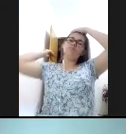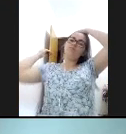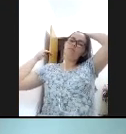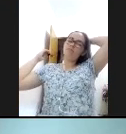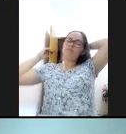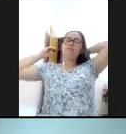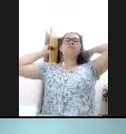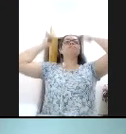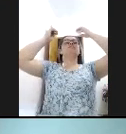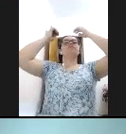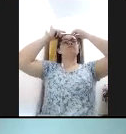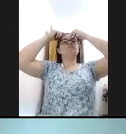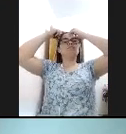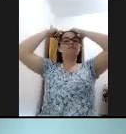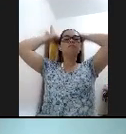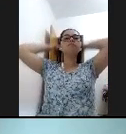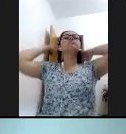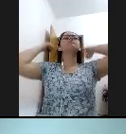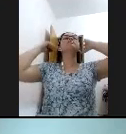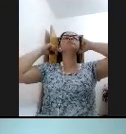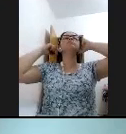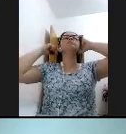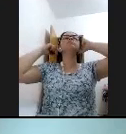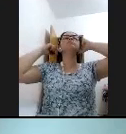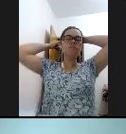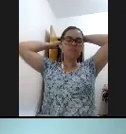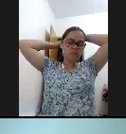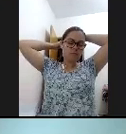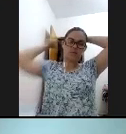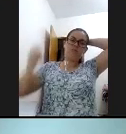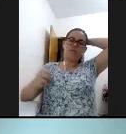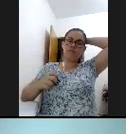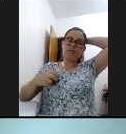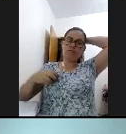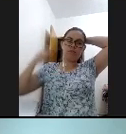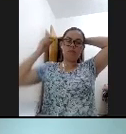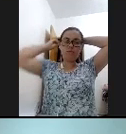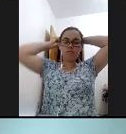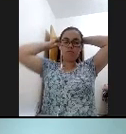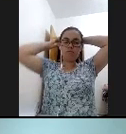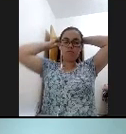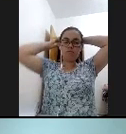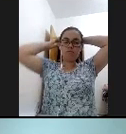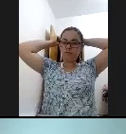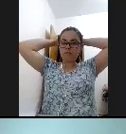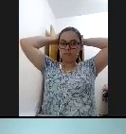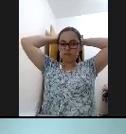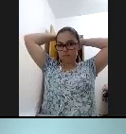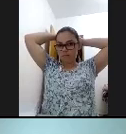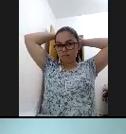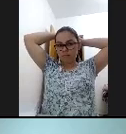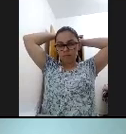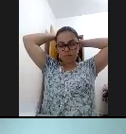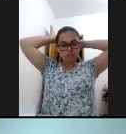professor chama sua turma e diz, gente, olha, se você tiver celular, se a sua mãe